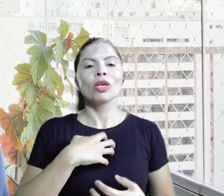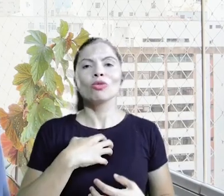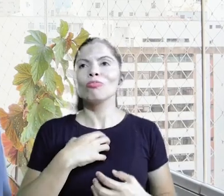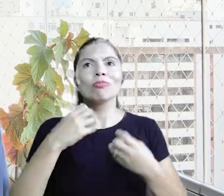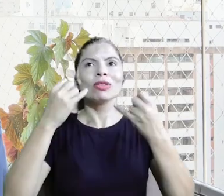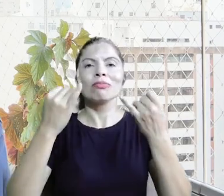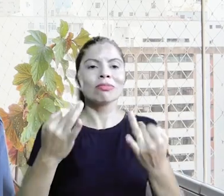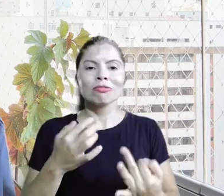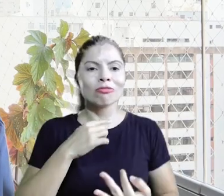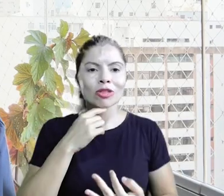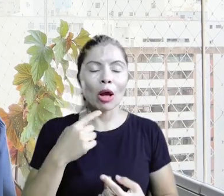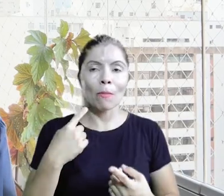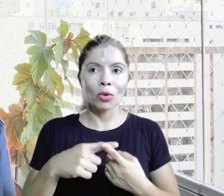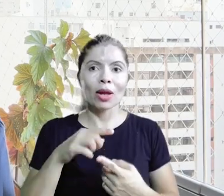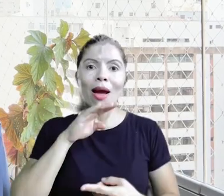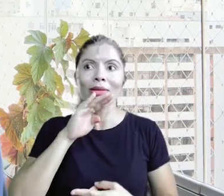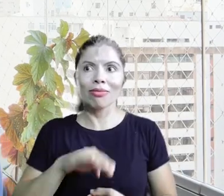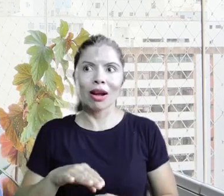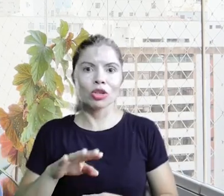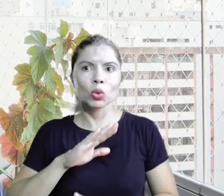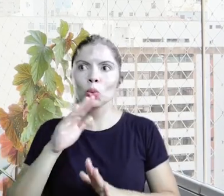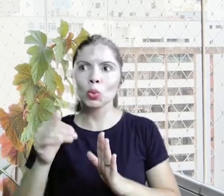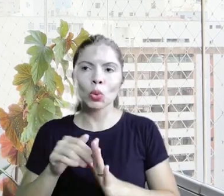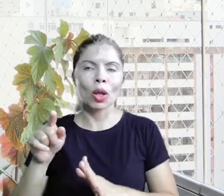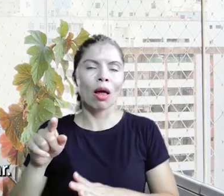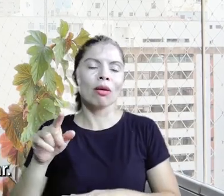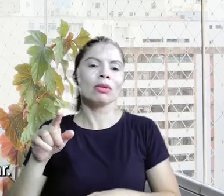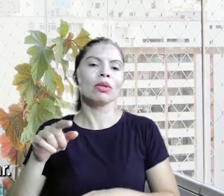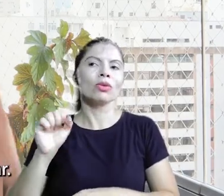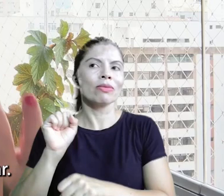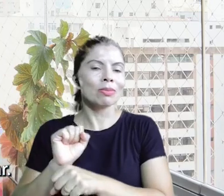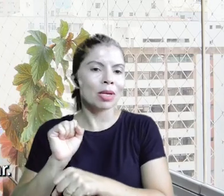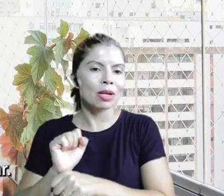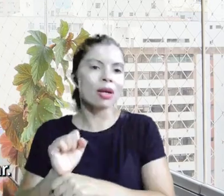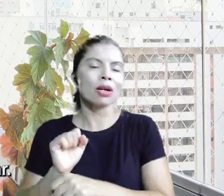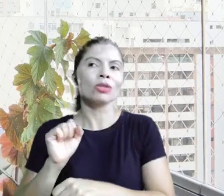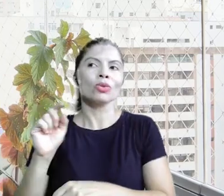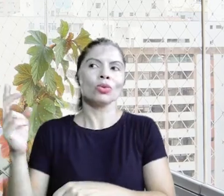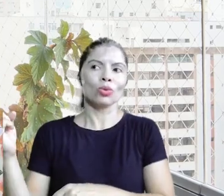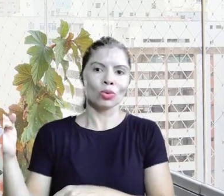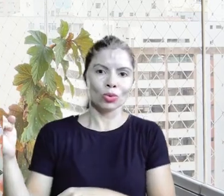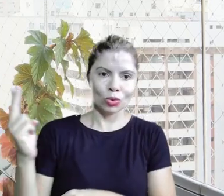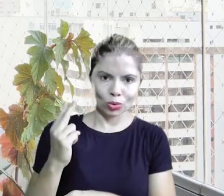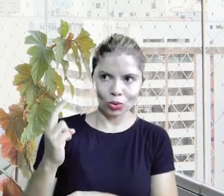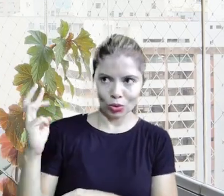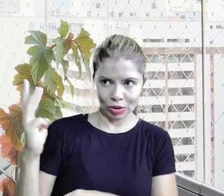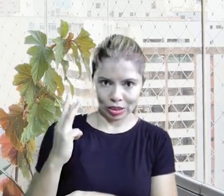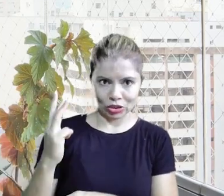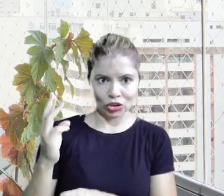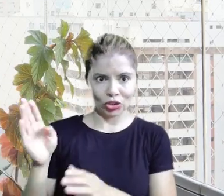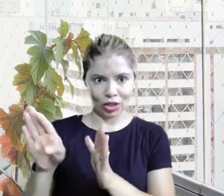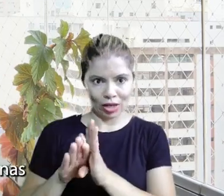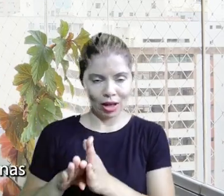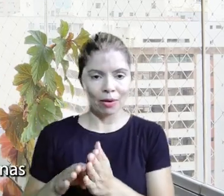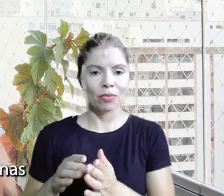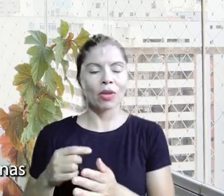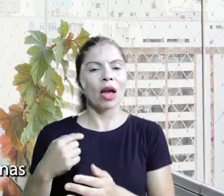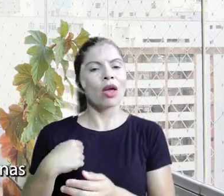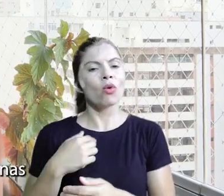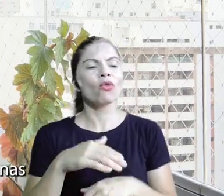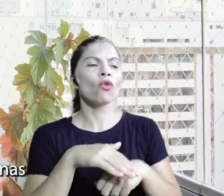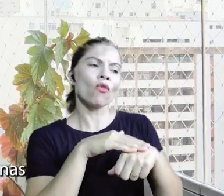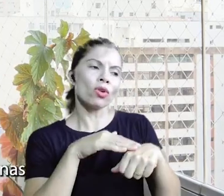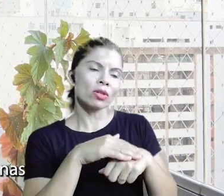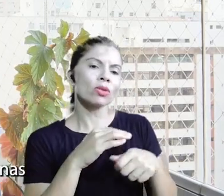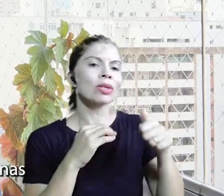assim, eu não sei nem explicar, porque a gente passou a tarde lá, então eu estava esperando eles chegarem, eu fiquei com aquela expectativa, e aí eu fui